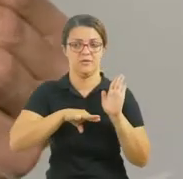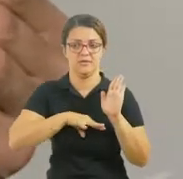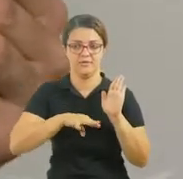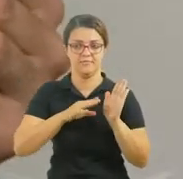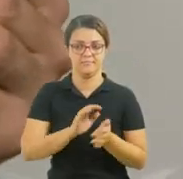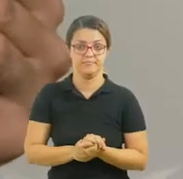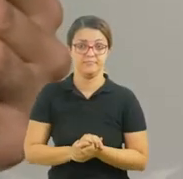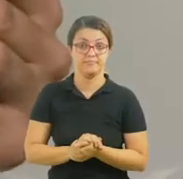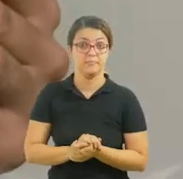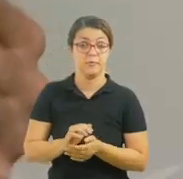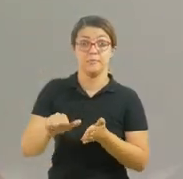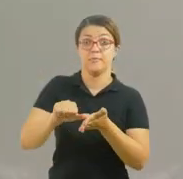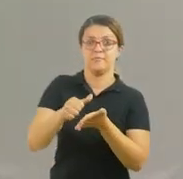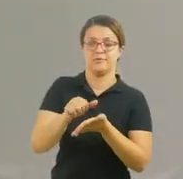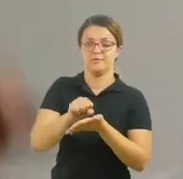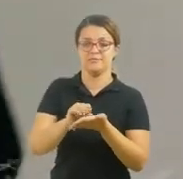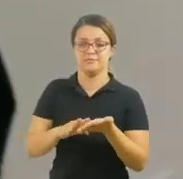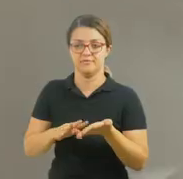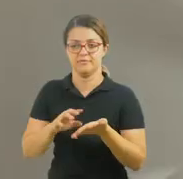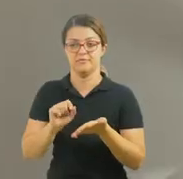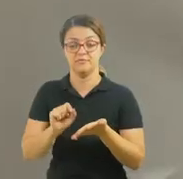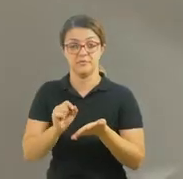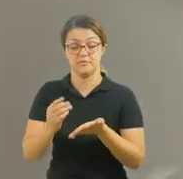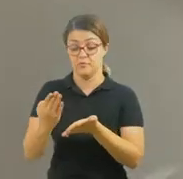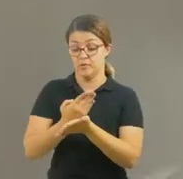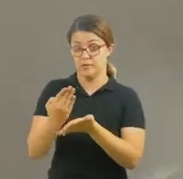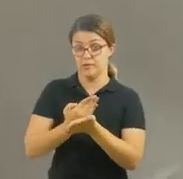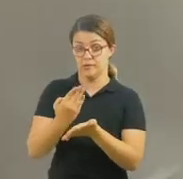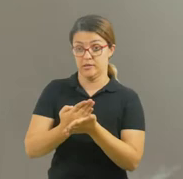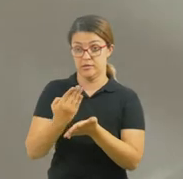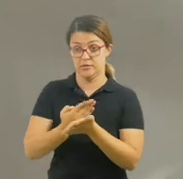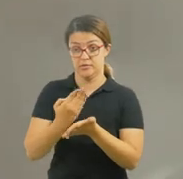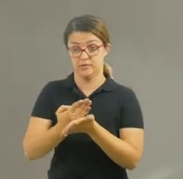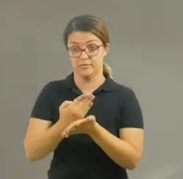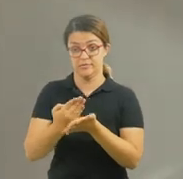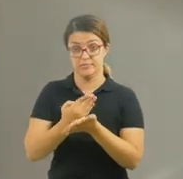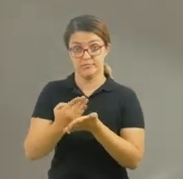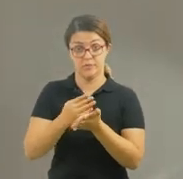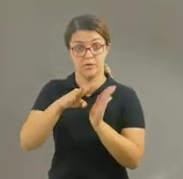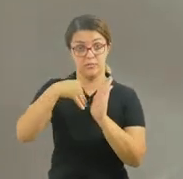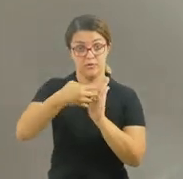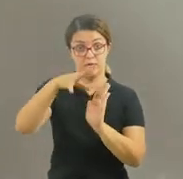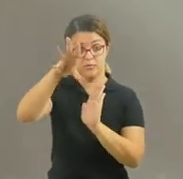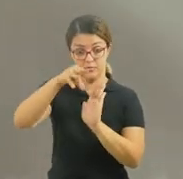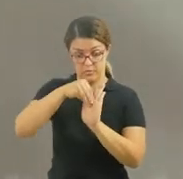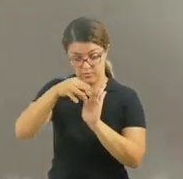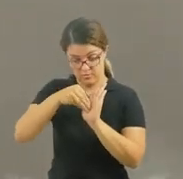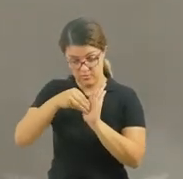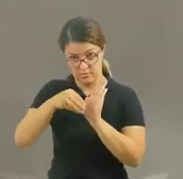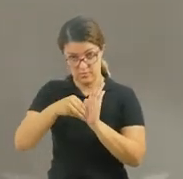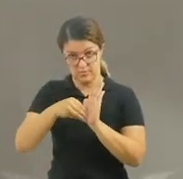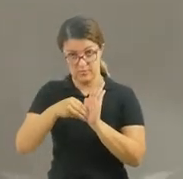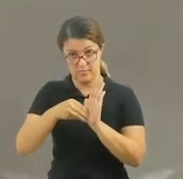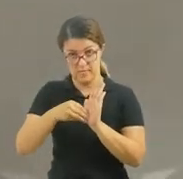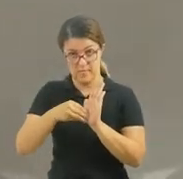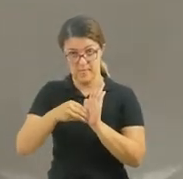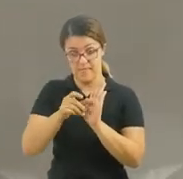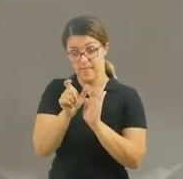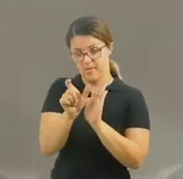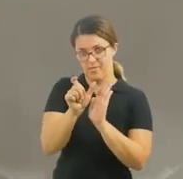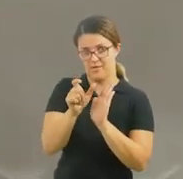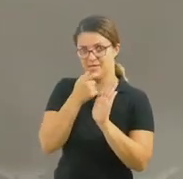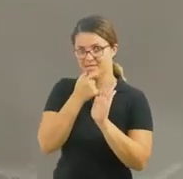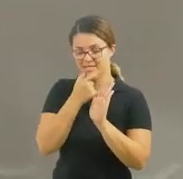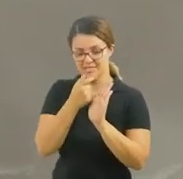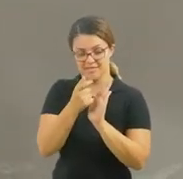E qual é a missão para vocês, turmas? É o seguinte, a primeira atividade é colocar no caderno este